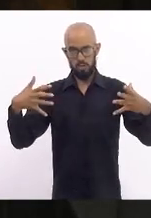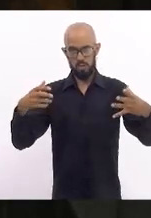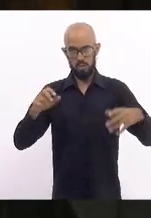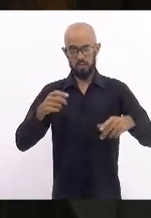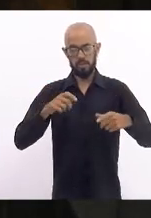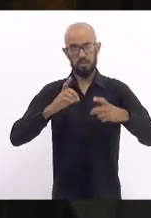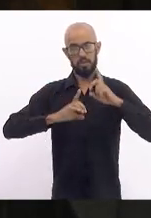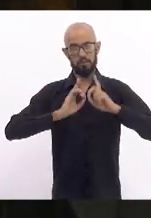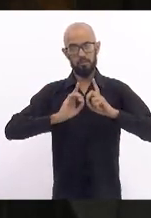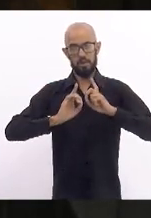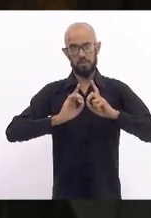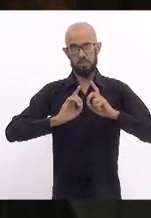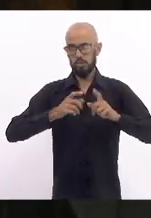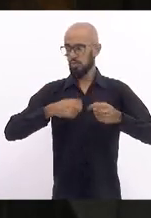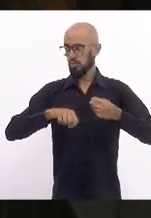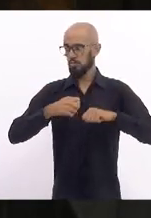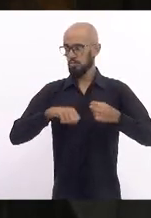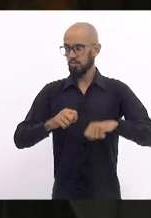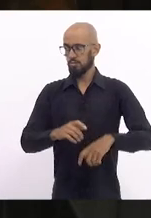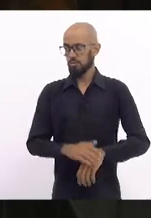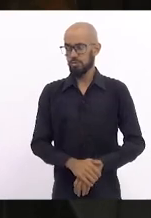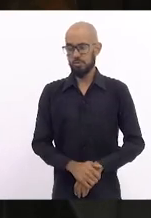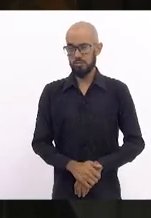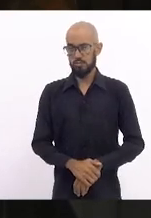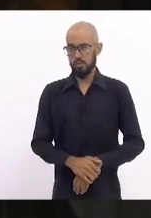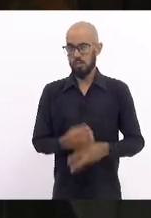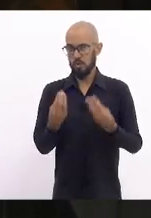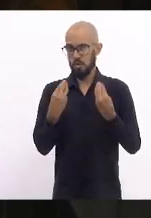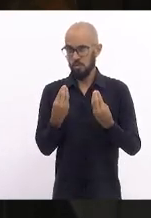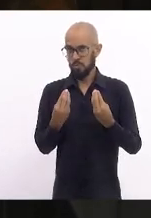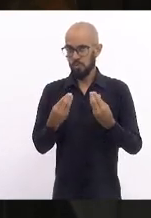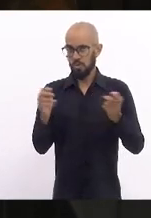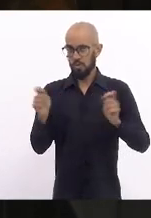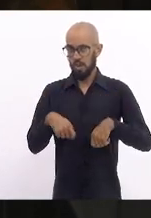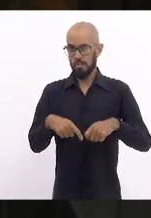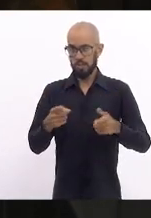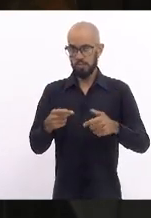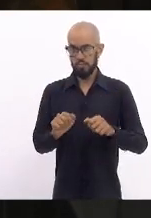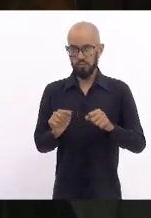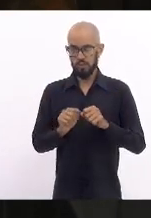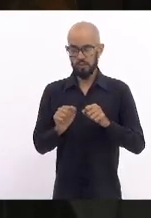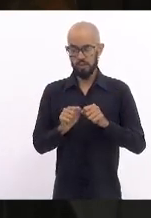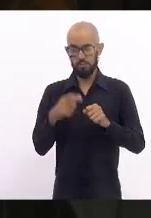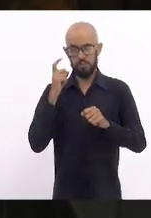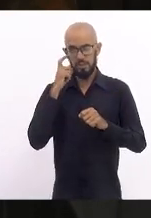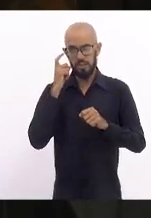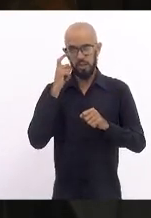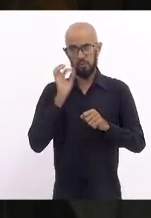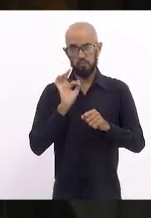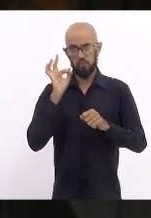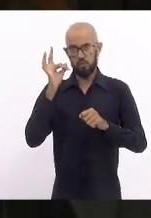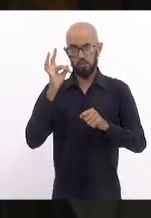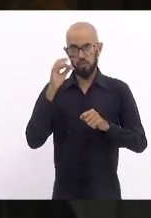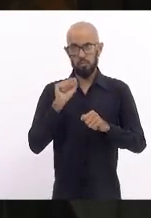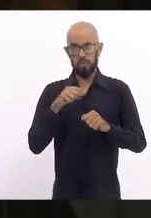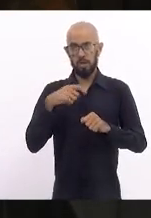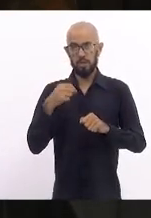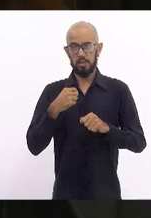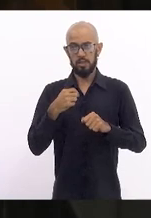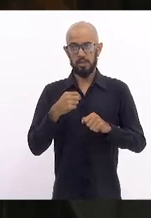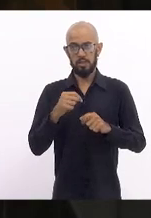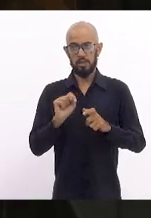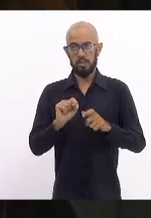econômico. Como é que a gente pode projetar algum futuro para aqueles que